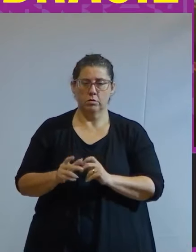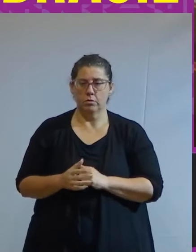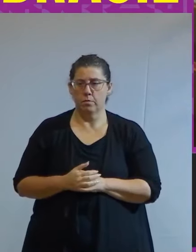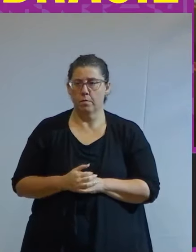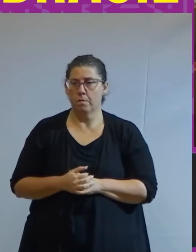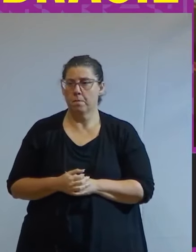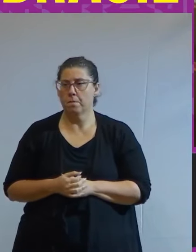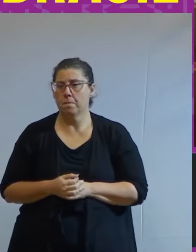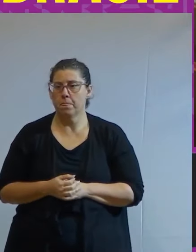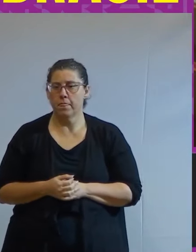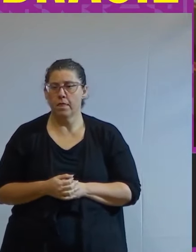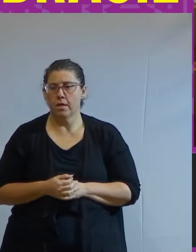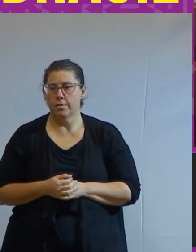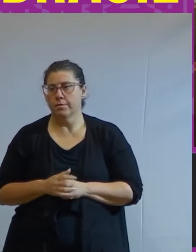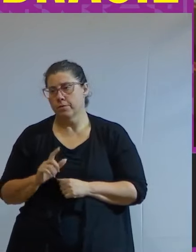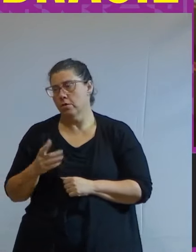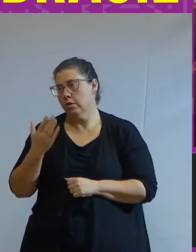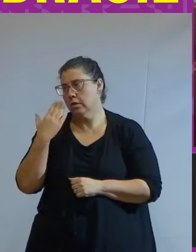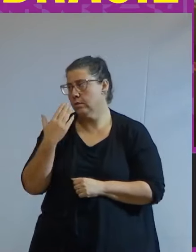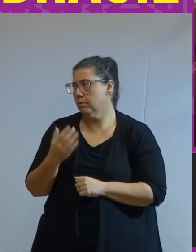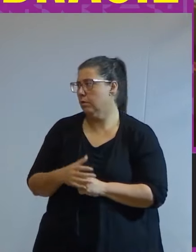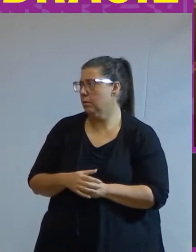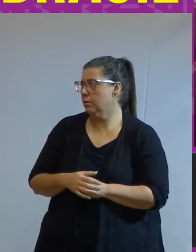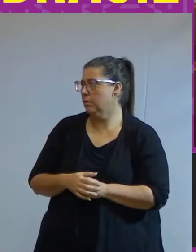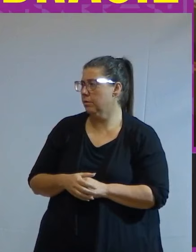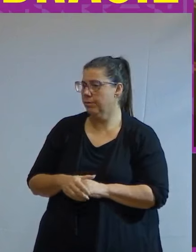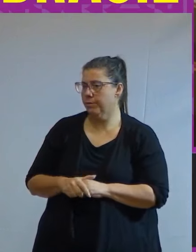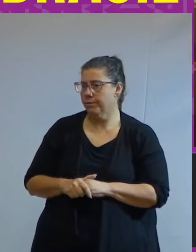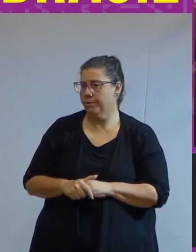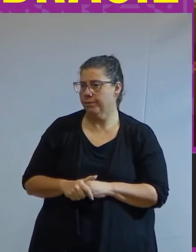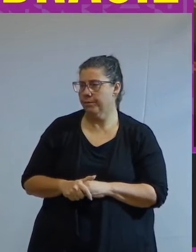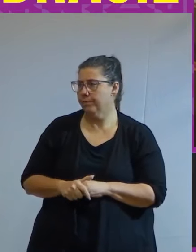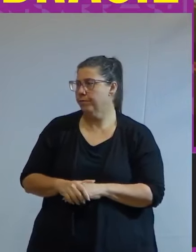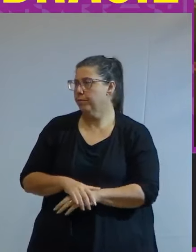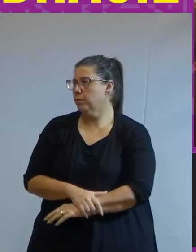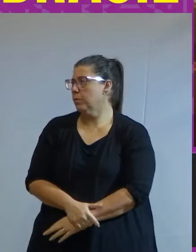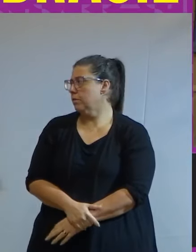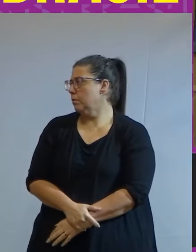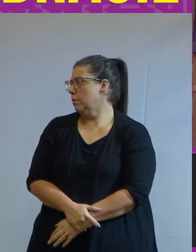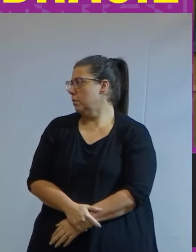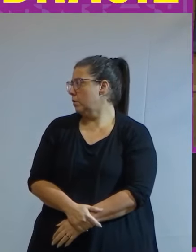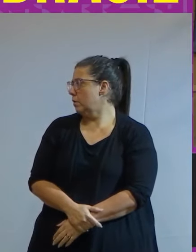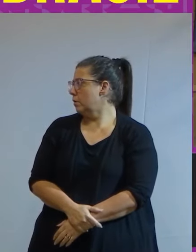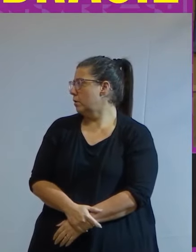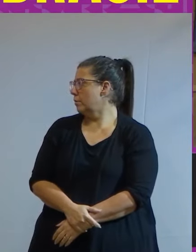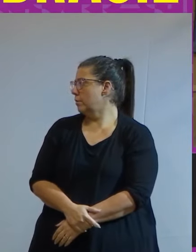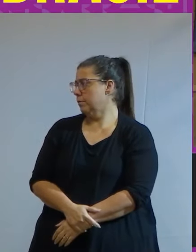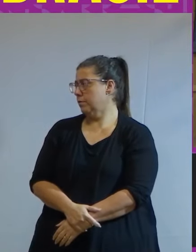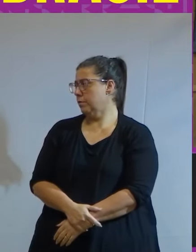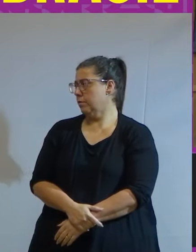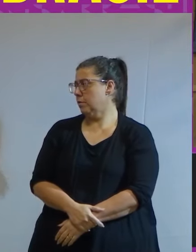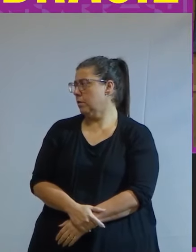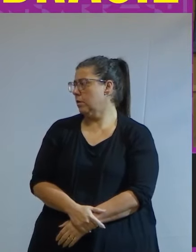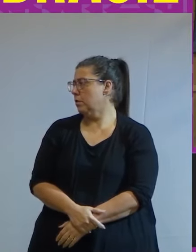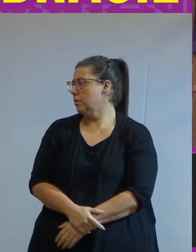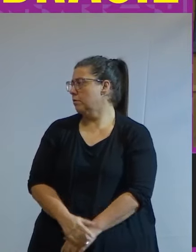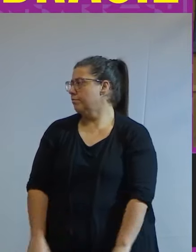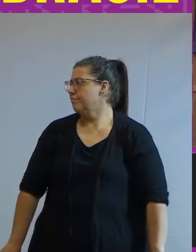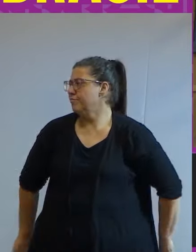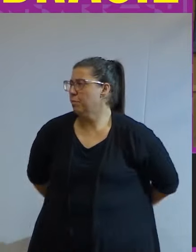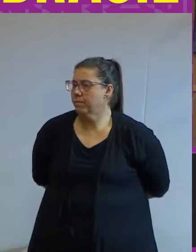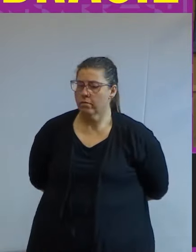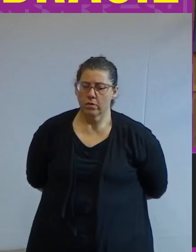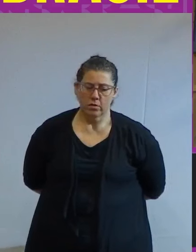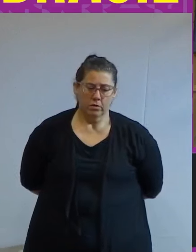então é isso que eu gostaria de saber da sua parte muito obrigado então fazer um ciclo de respostas começar com a professora Leda